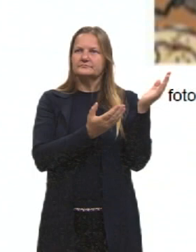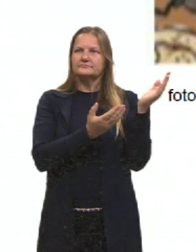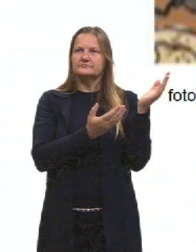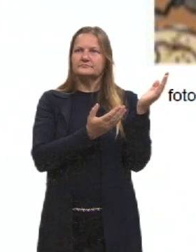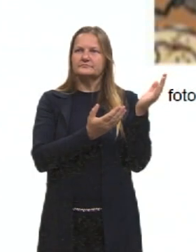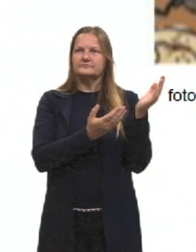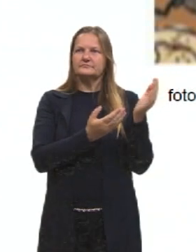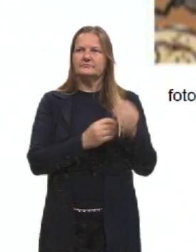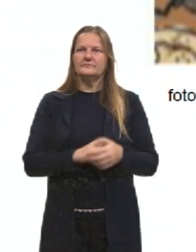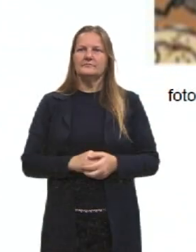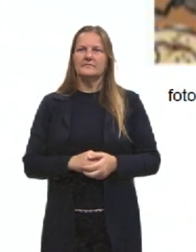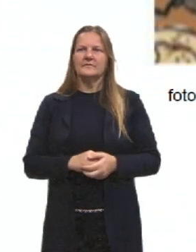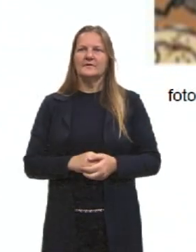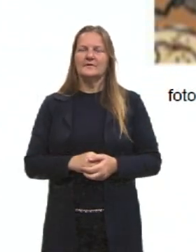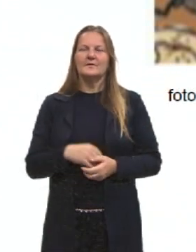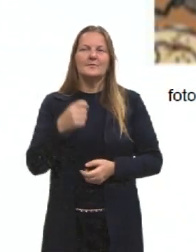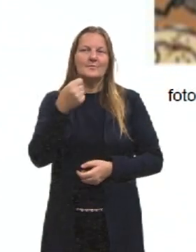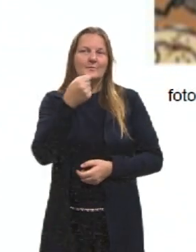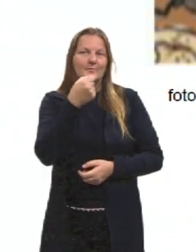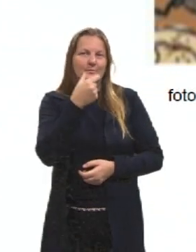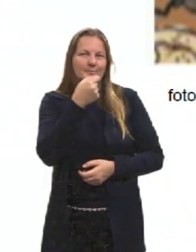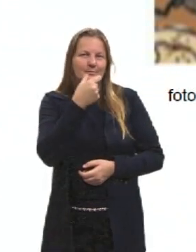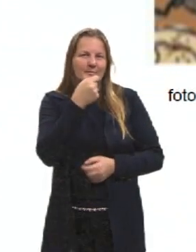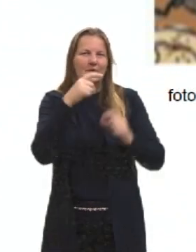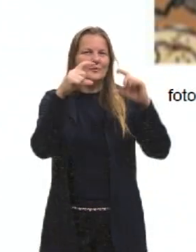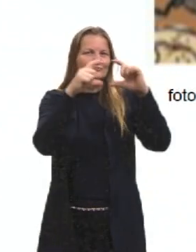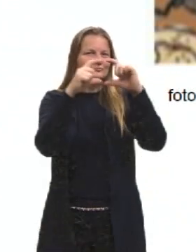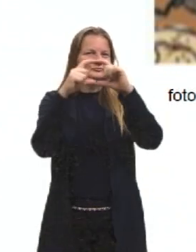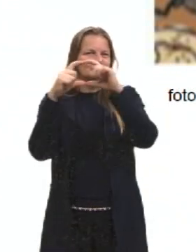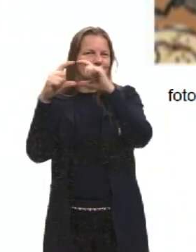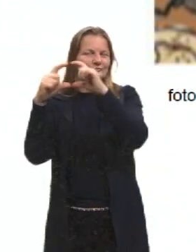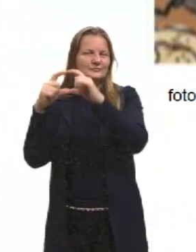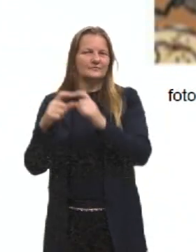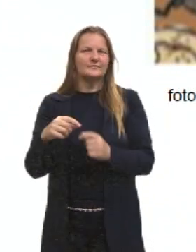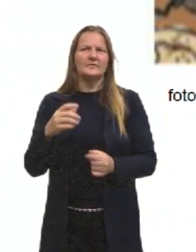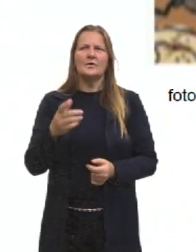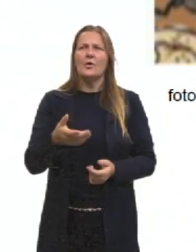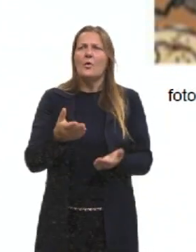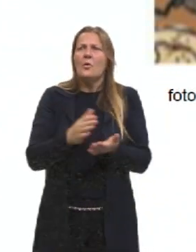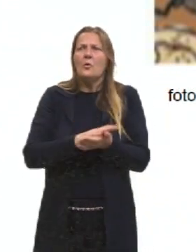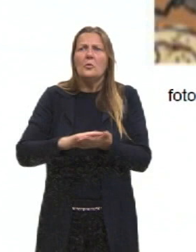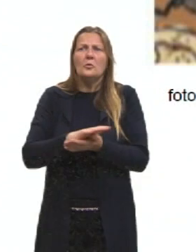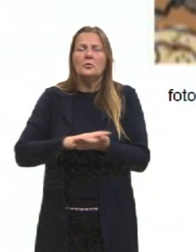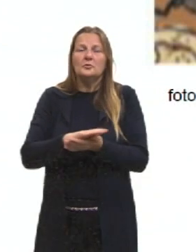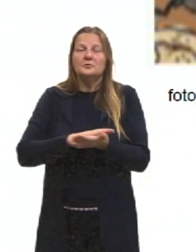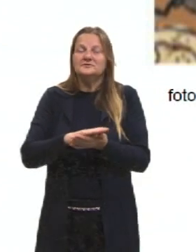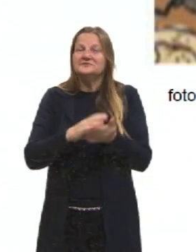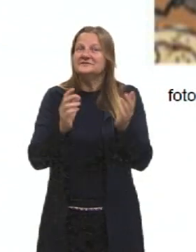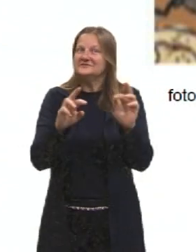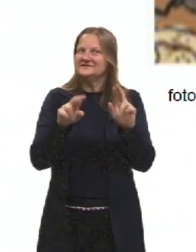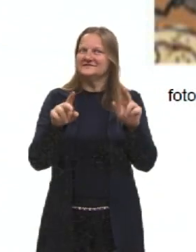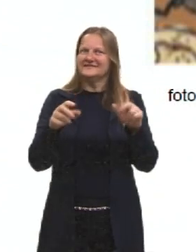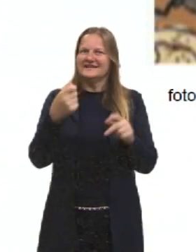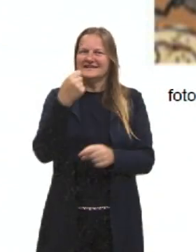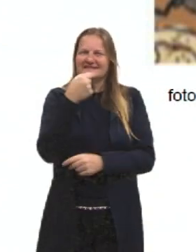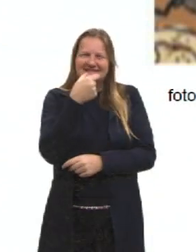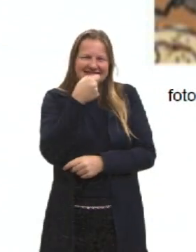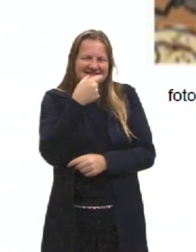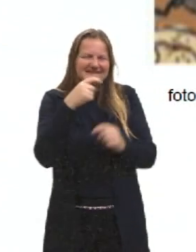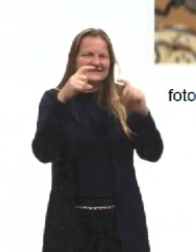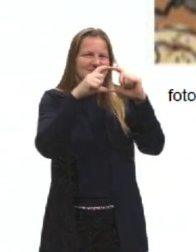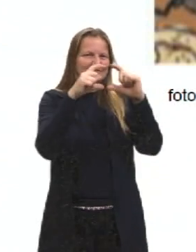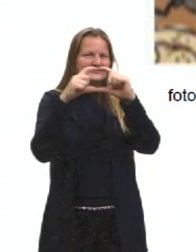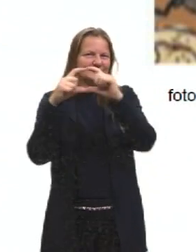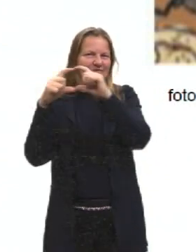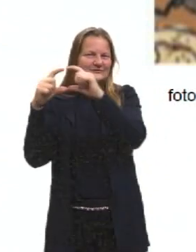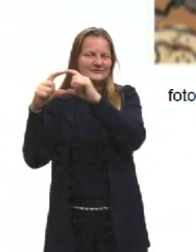nossa tela, então, eu tenho uma tirinha. Hoje nós não temos meme, mas tem uma tirinha bem graciosa aqui. Que